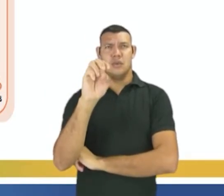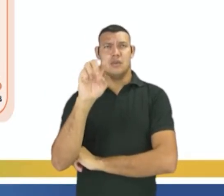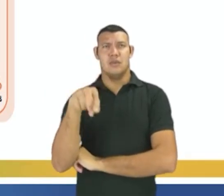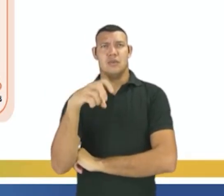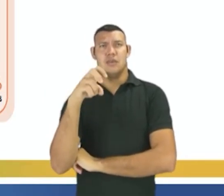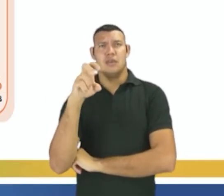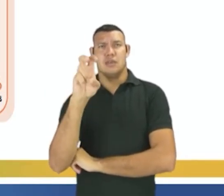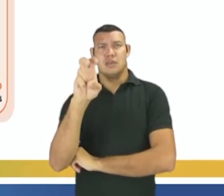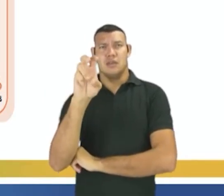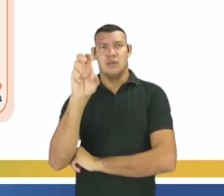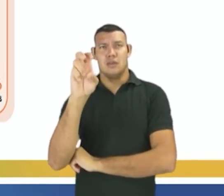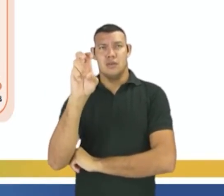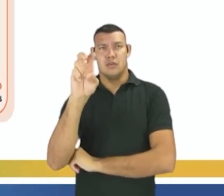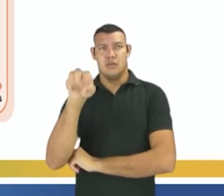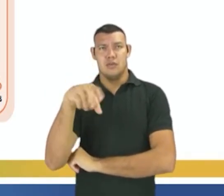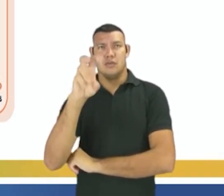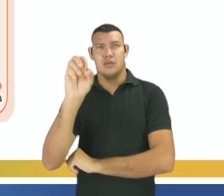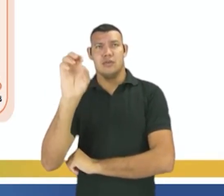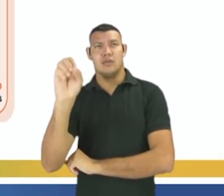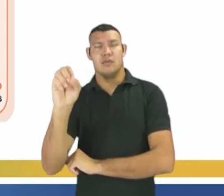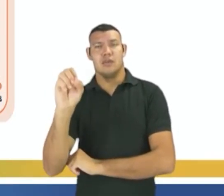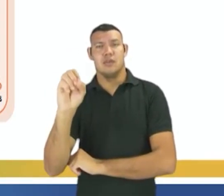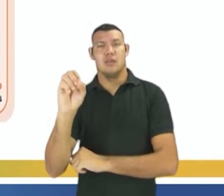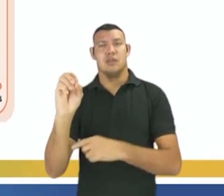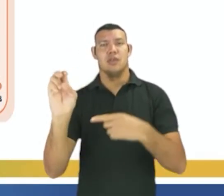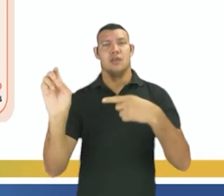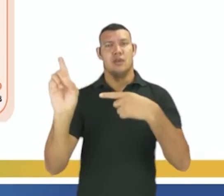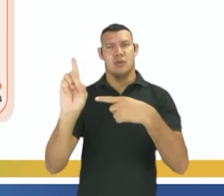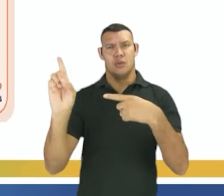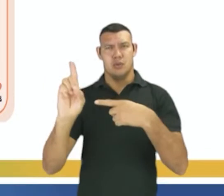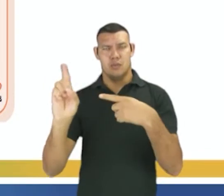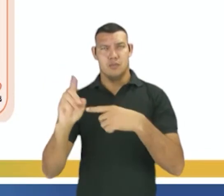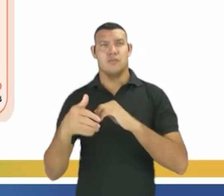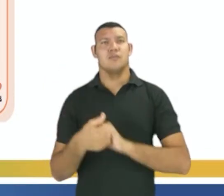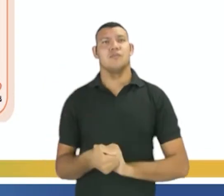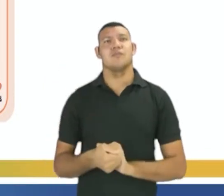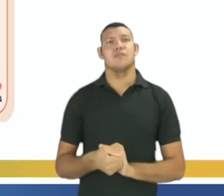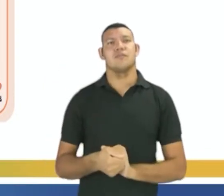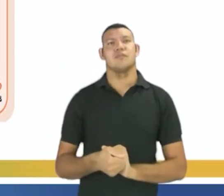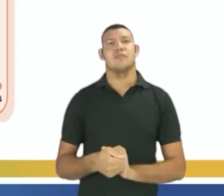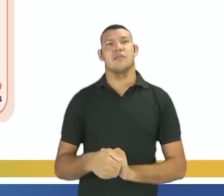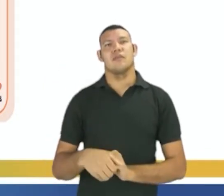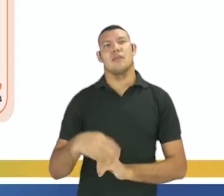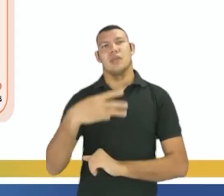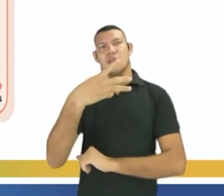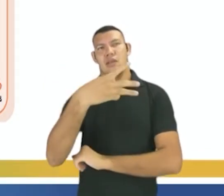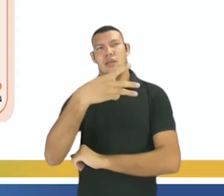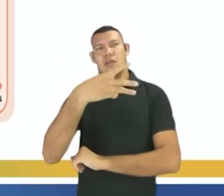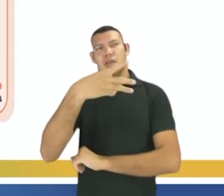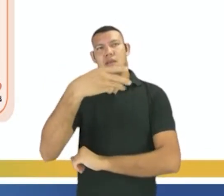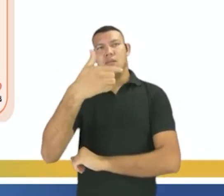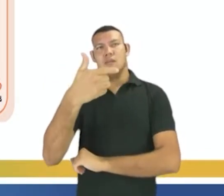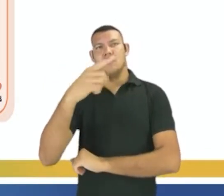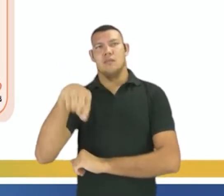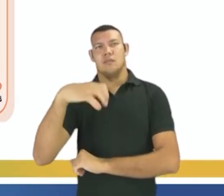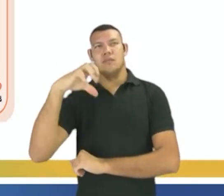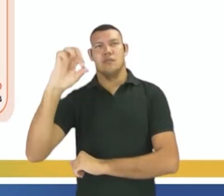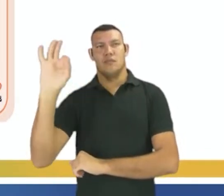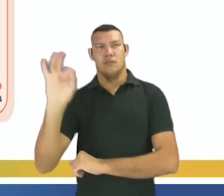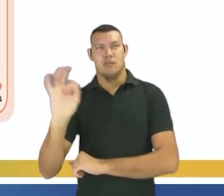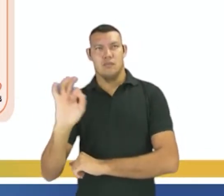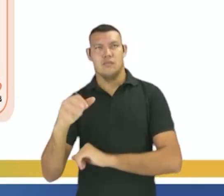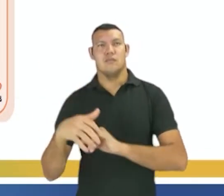15,4% branca e 32,9% preto ou parda. E a inferior